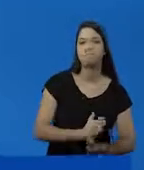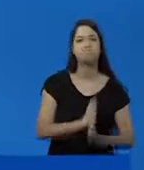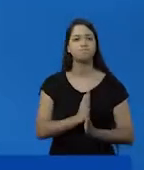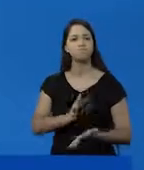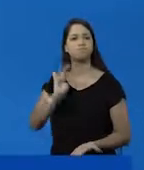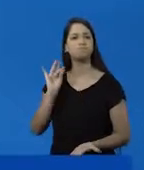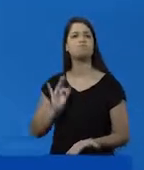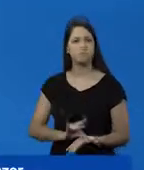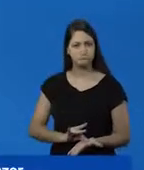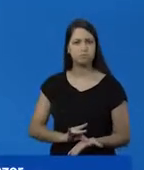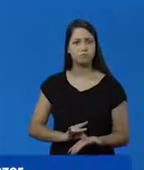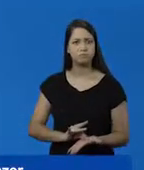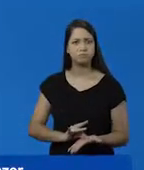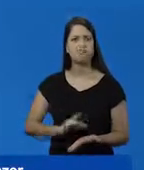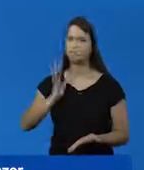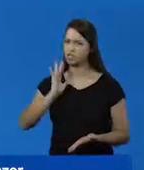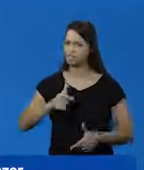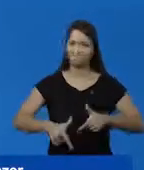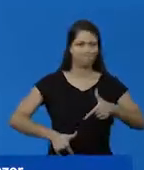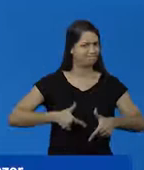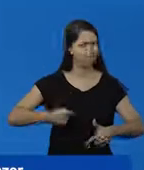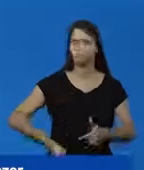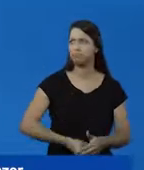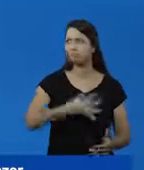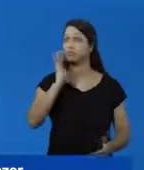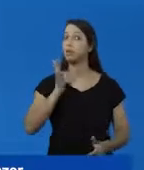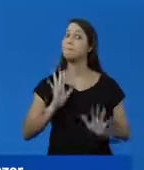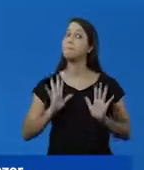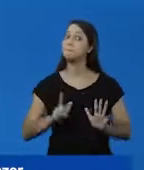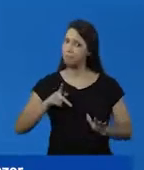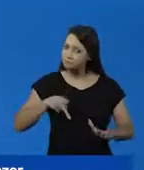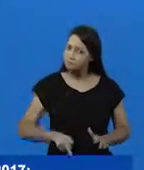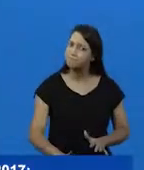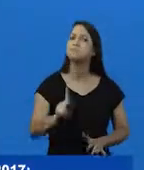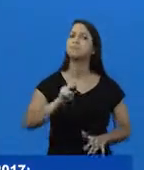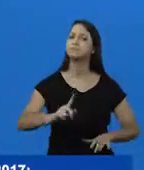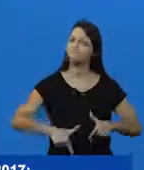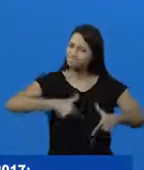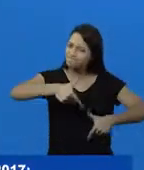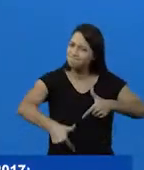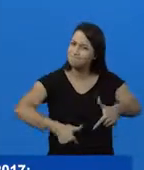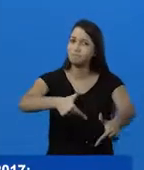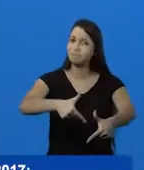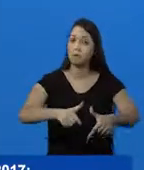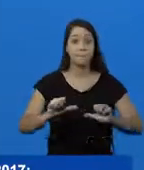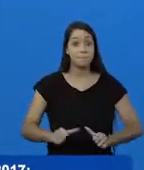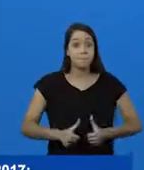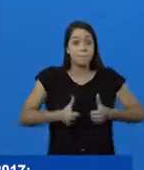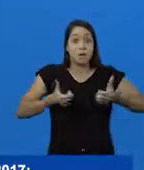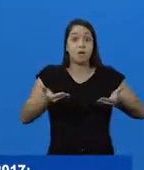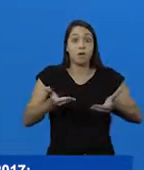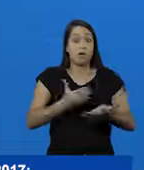é com a verdade. Sei que já fizemos muita coisa, mas sempre há muito a fazer. Estamos bem melhores do que quando